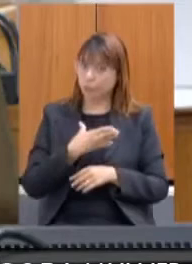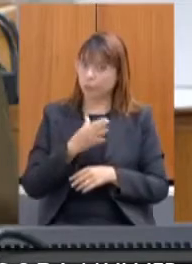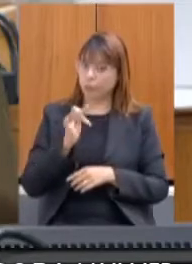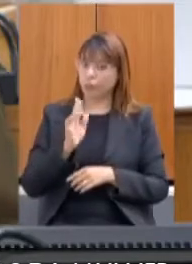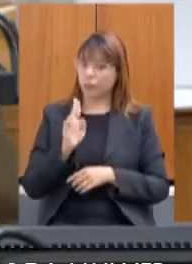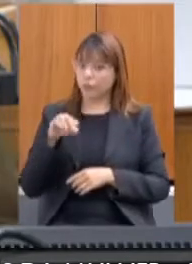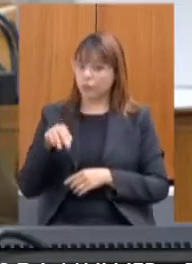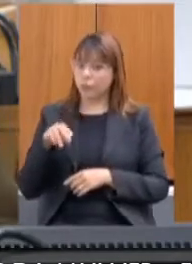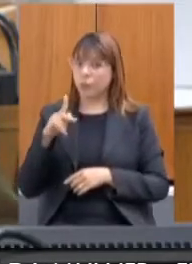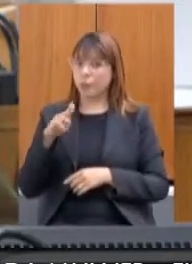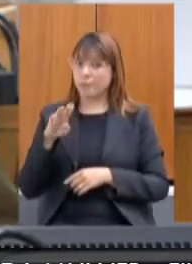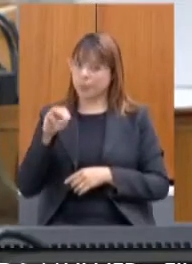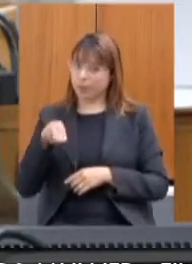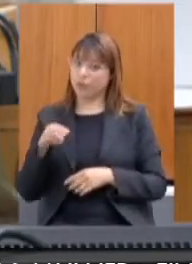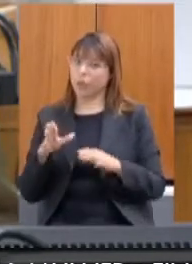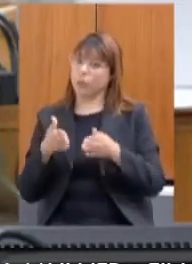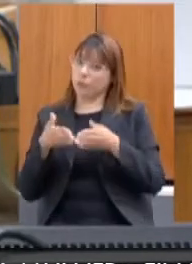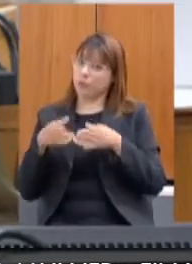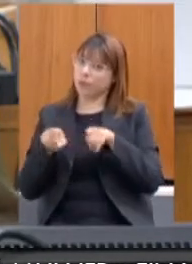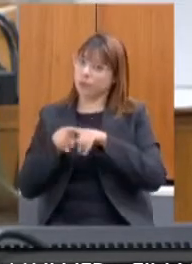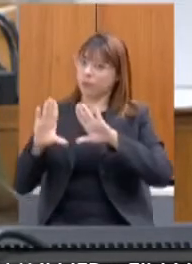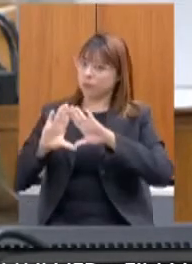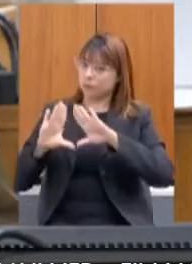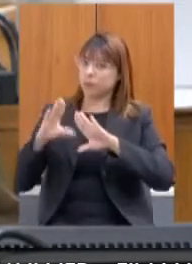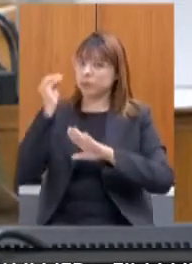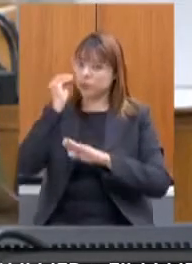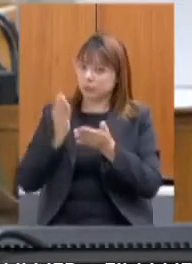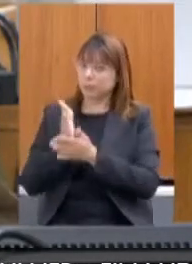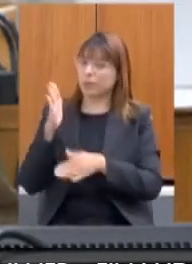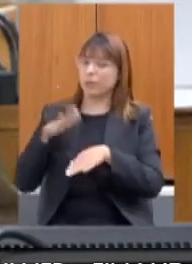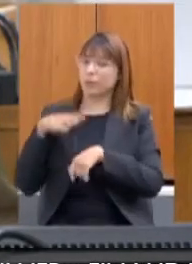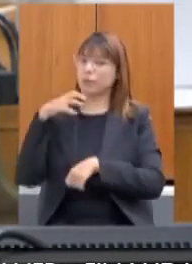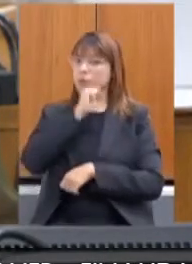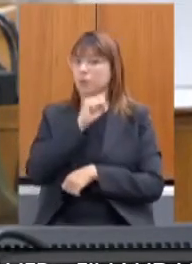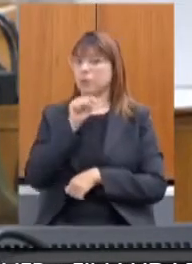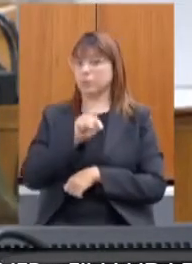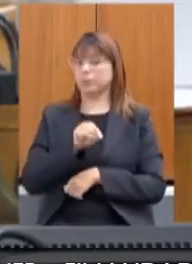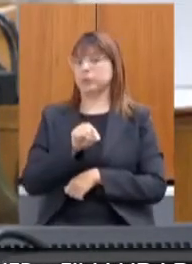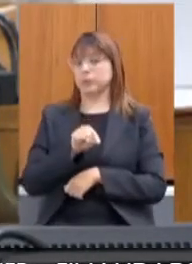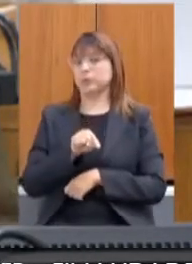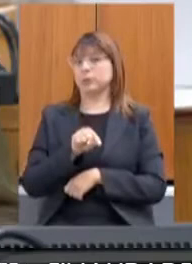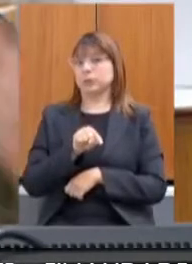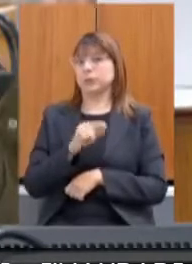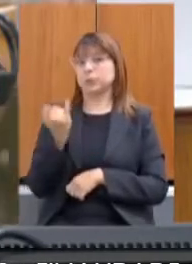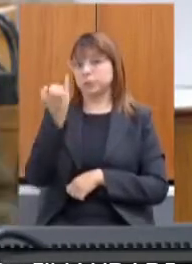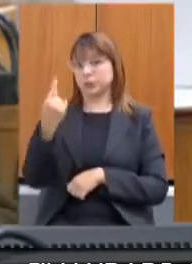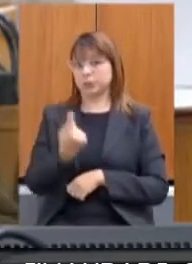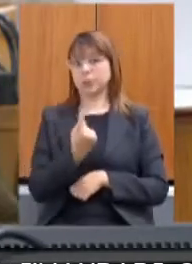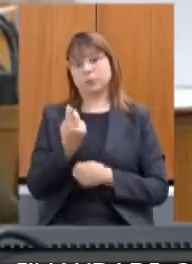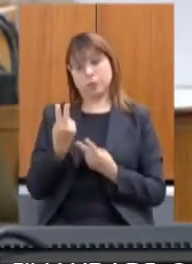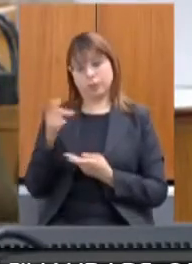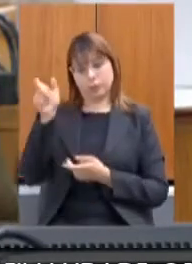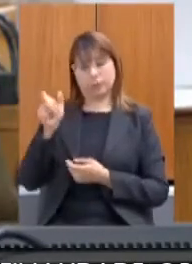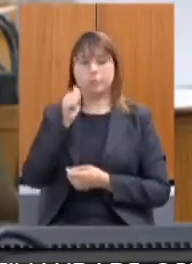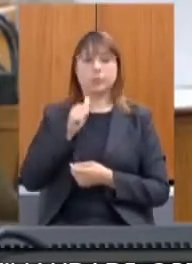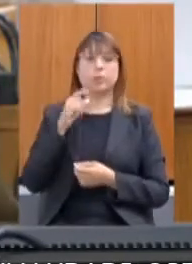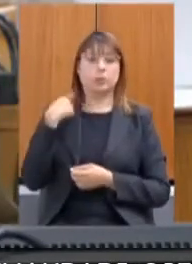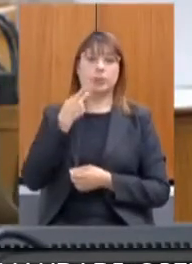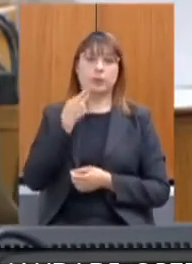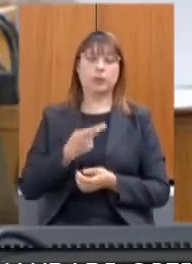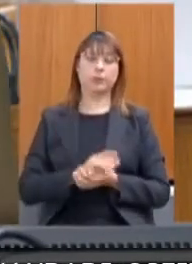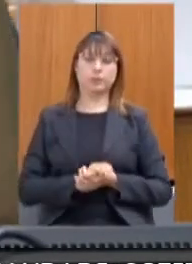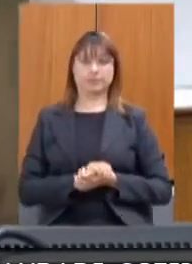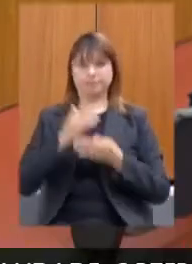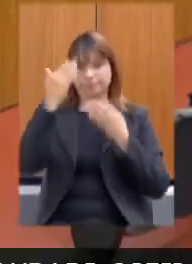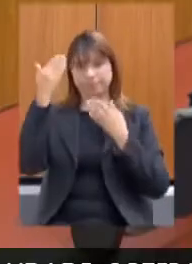também de pedir uma agilidade aqui da Assembleia para a gente aprovar o mais rápido possível que é essencial para nós como a deputada disse. Obrigada.